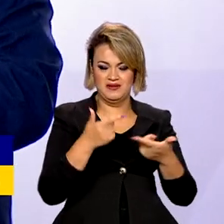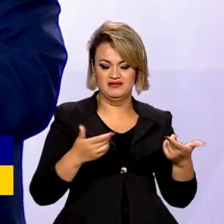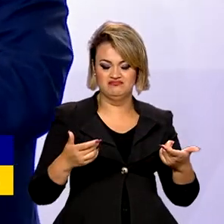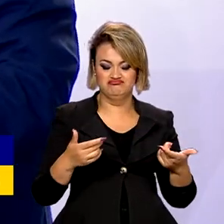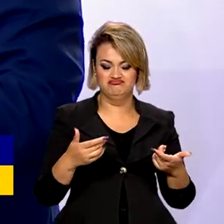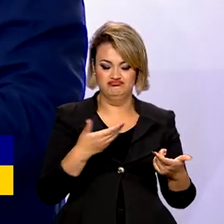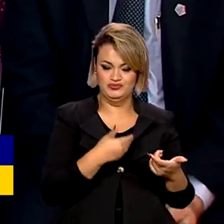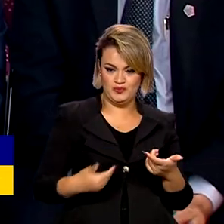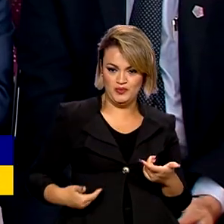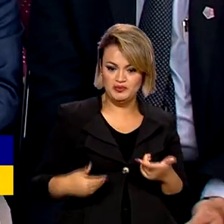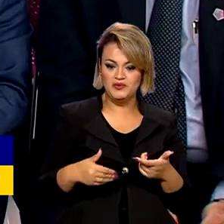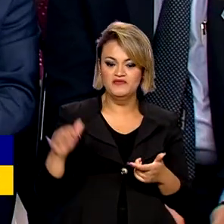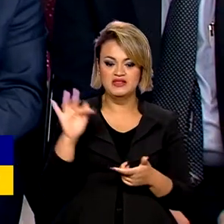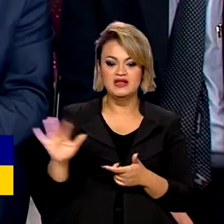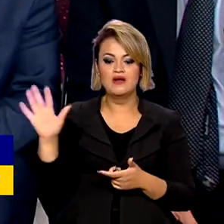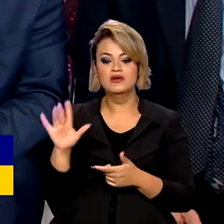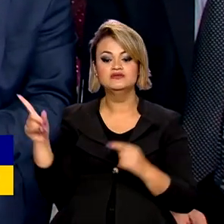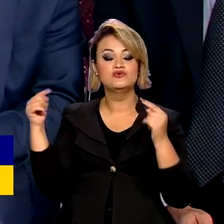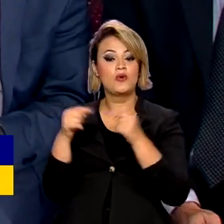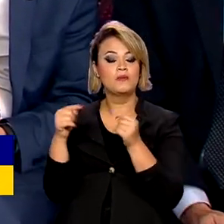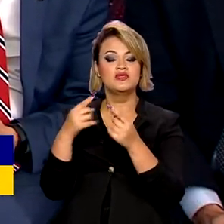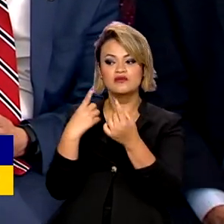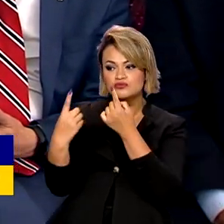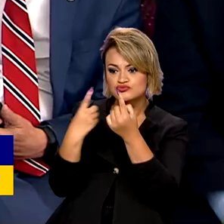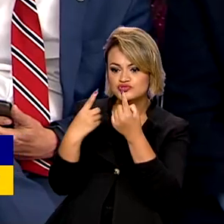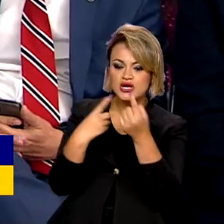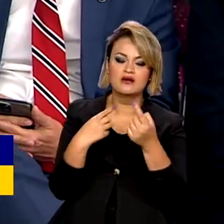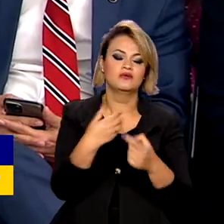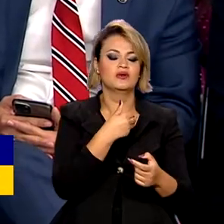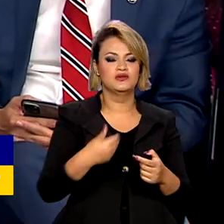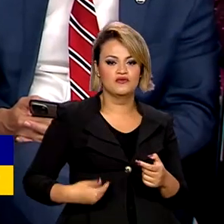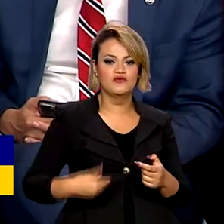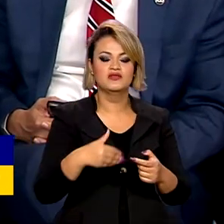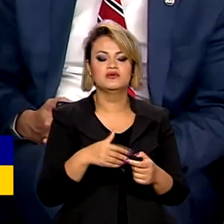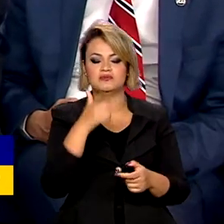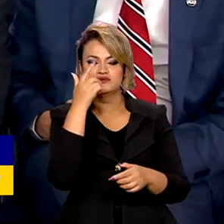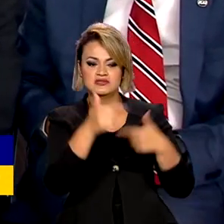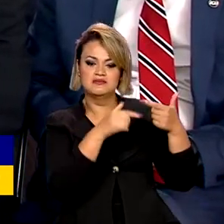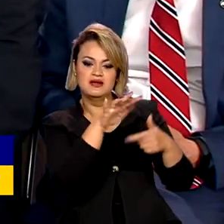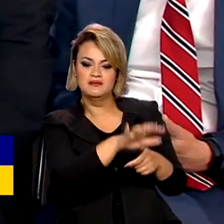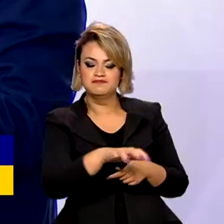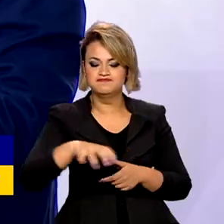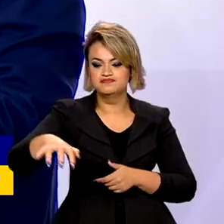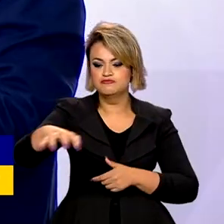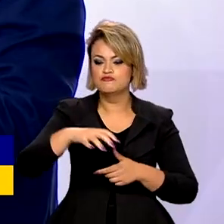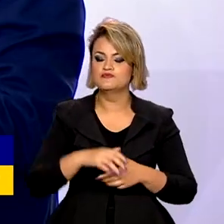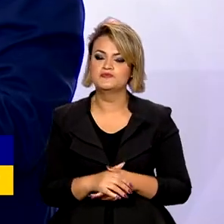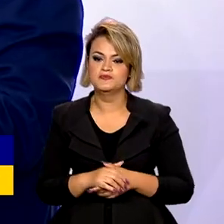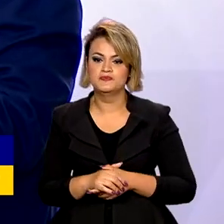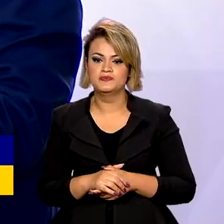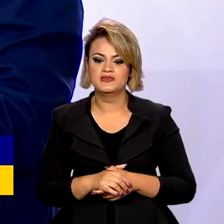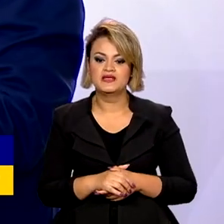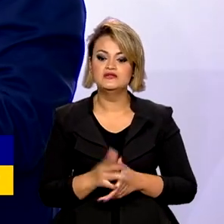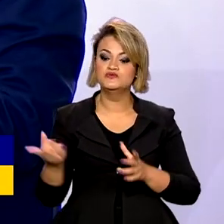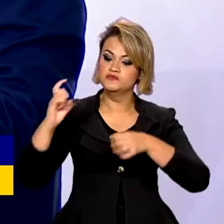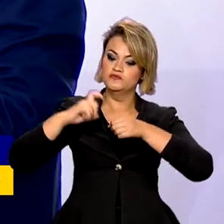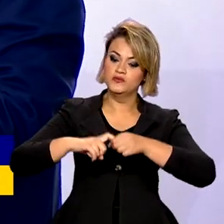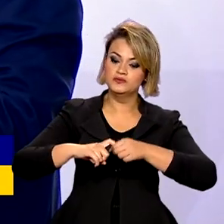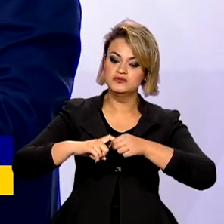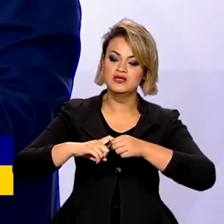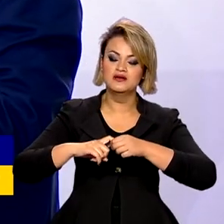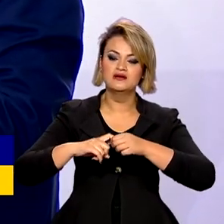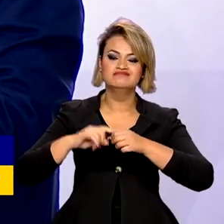significa também a retomada do diálogo entre governo e servidores públicos. Marca a retomada